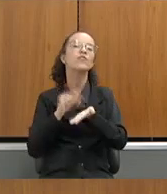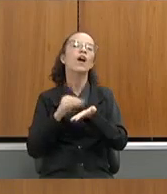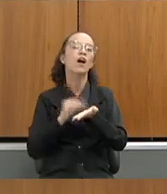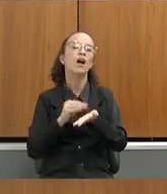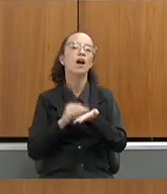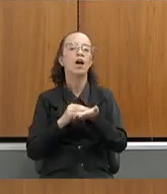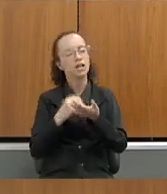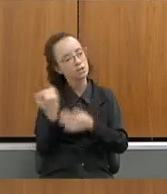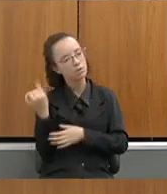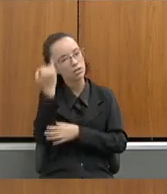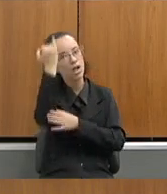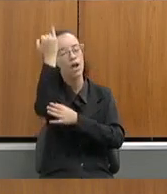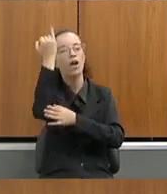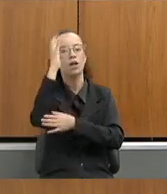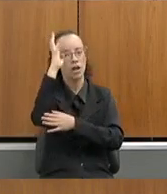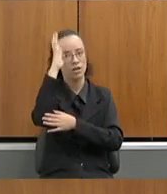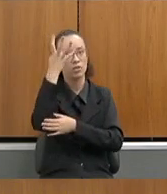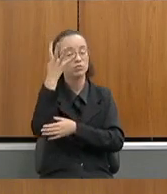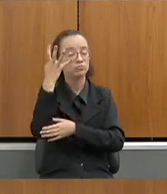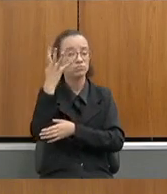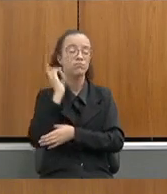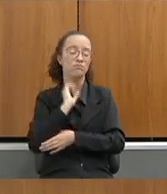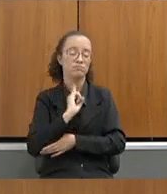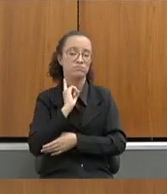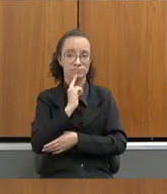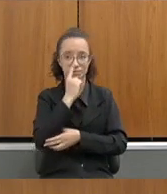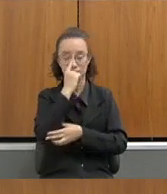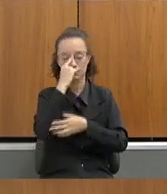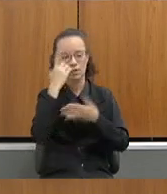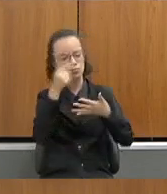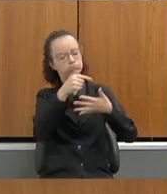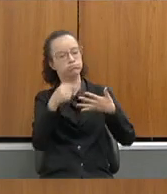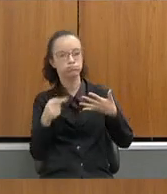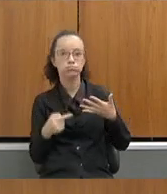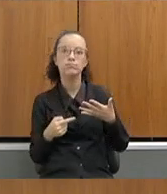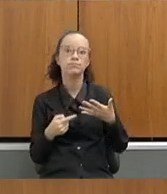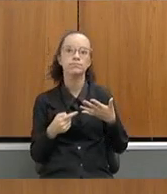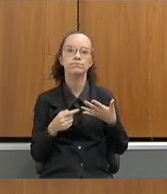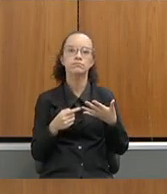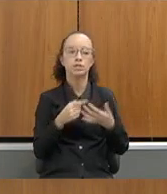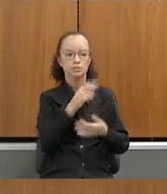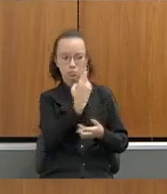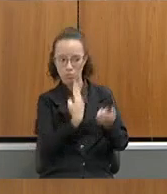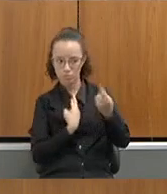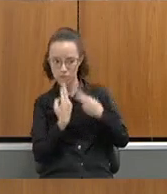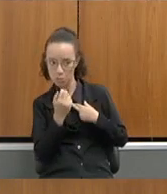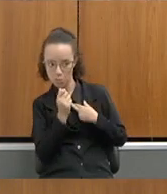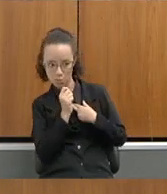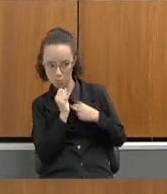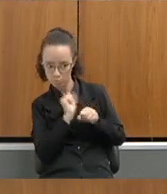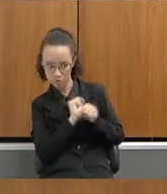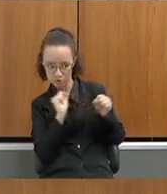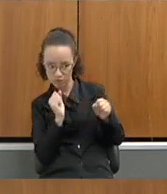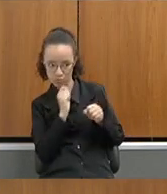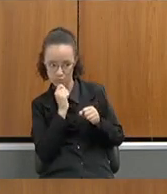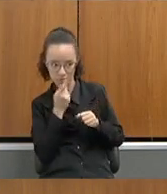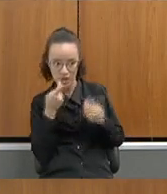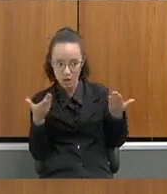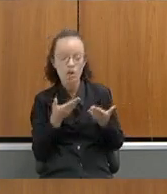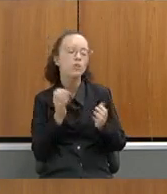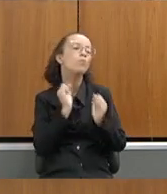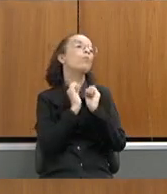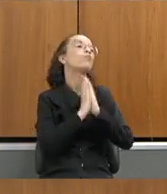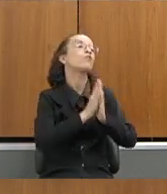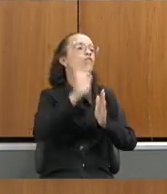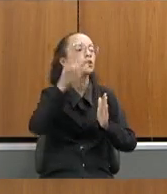porque elas são muito importantes para Minas Gerais. Então, essas questões, o não for possível responder, puder nos encaminhar por escrito, principalmente